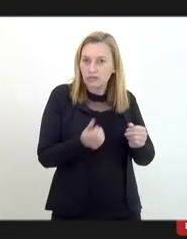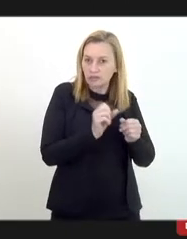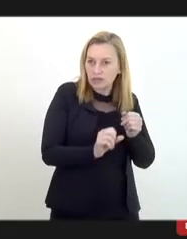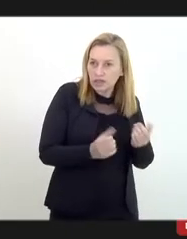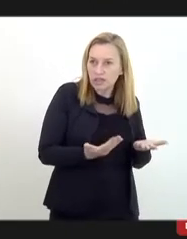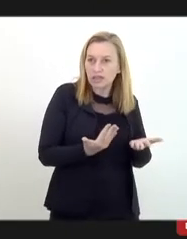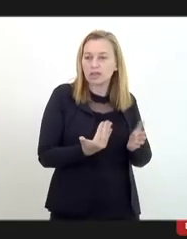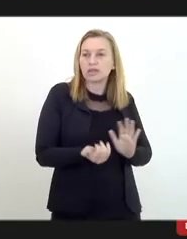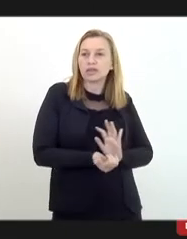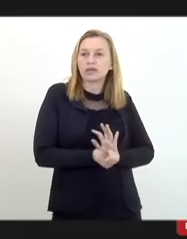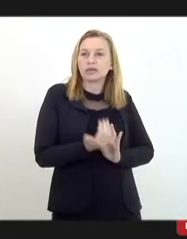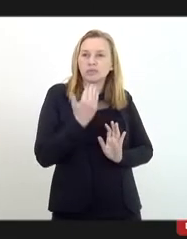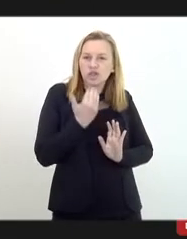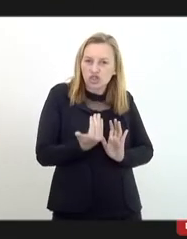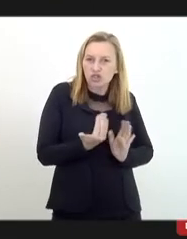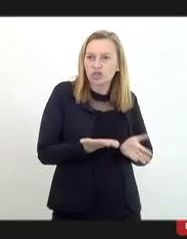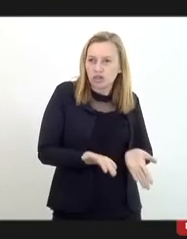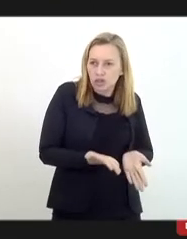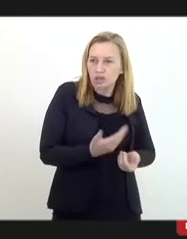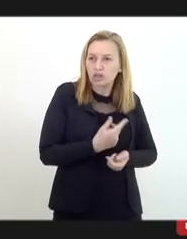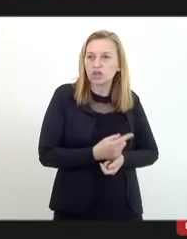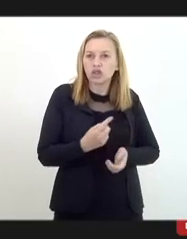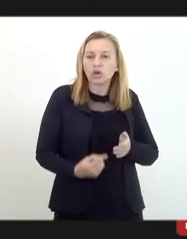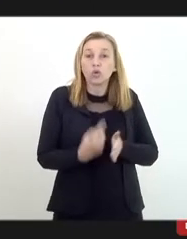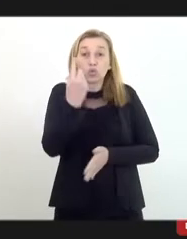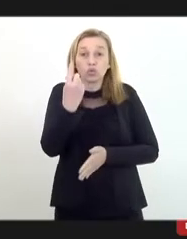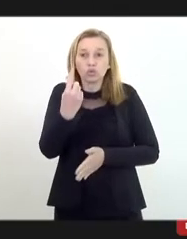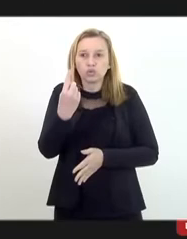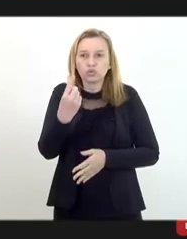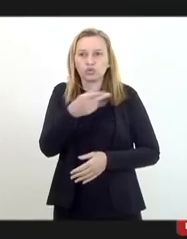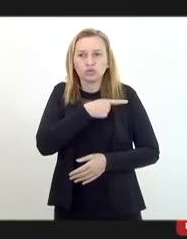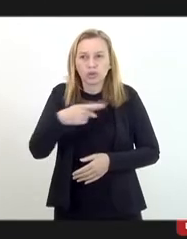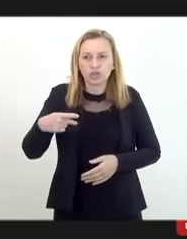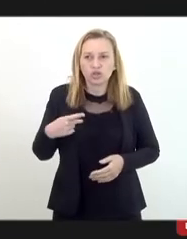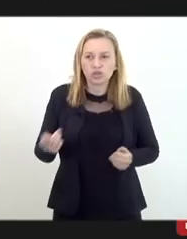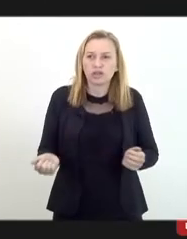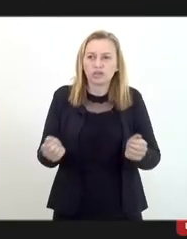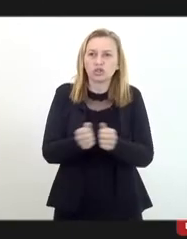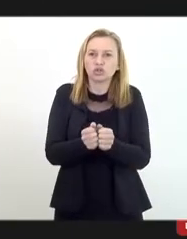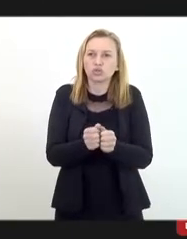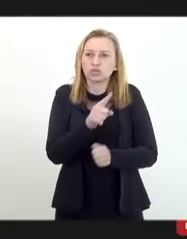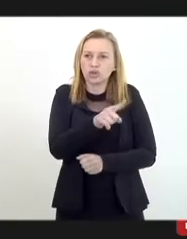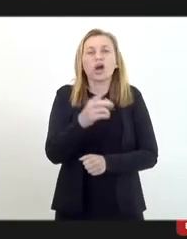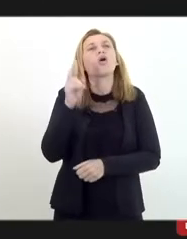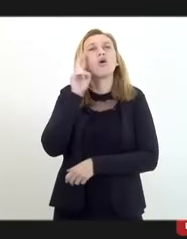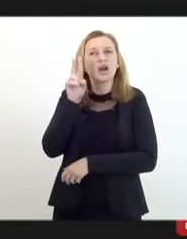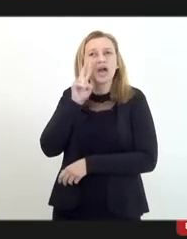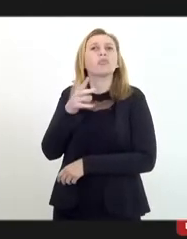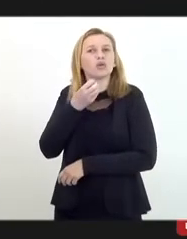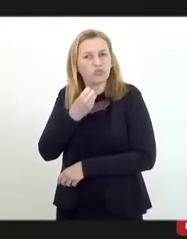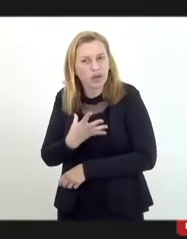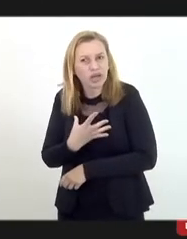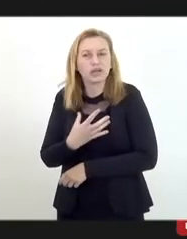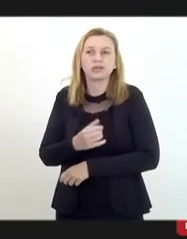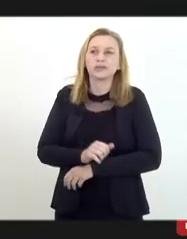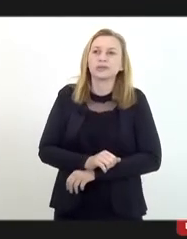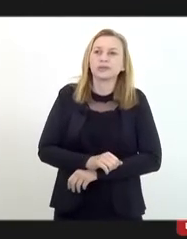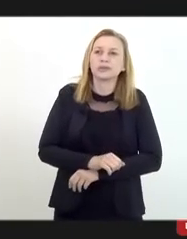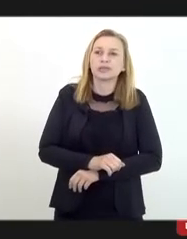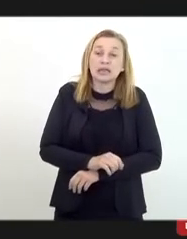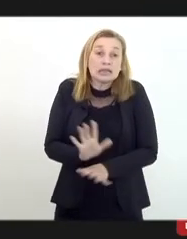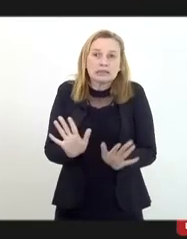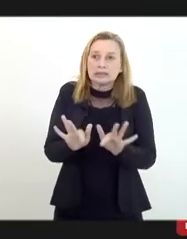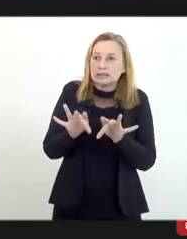o hate speech, um dos pastores envolvidos, eu lembro perfeitamente, por isso eu falo, isso era incomum, ele